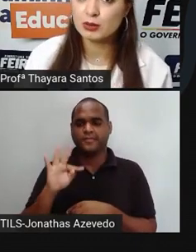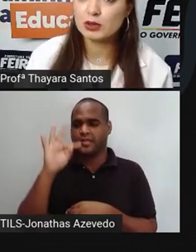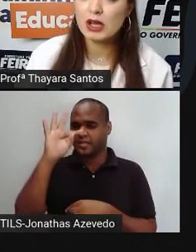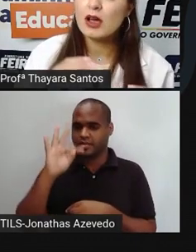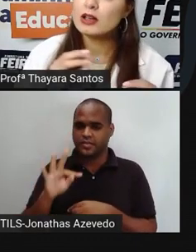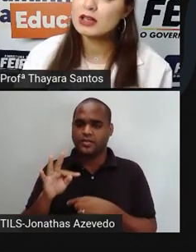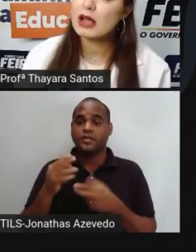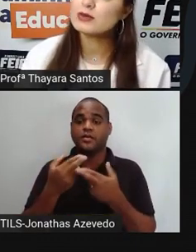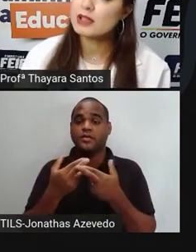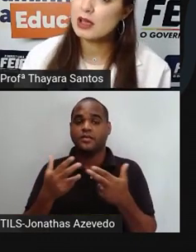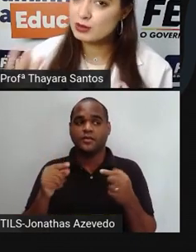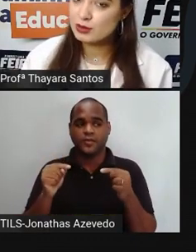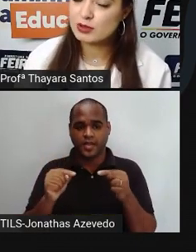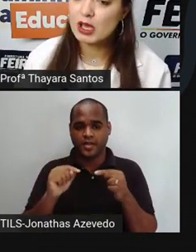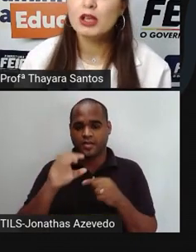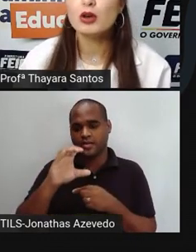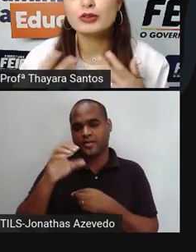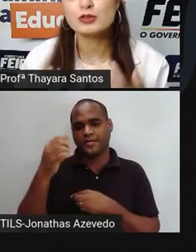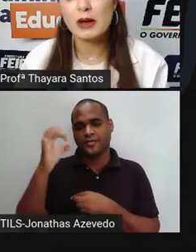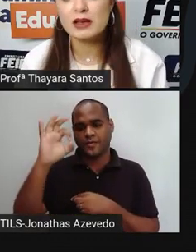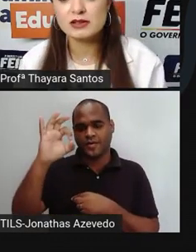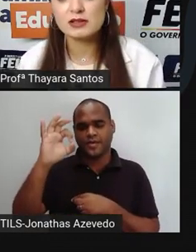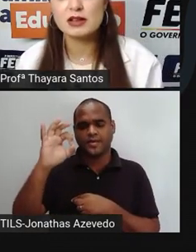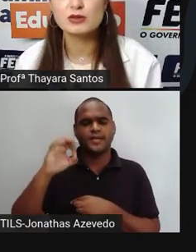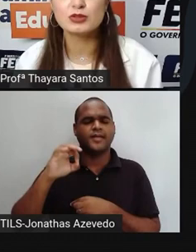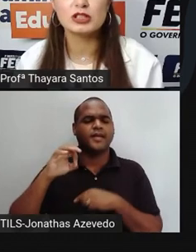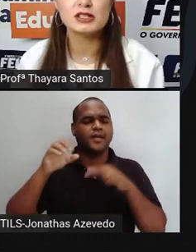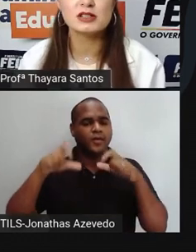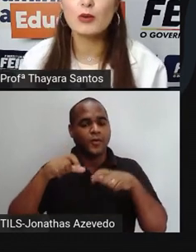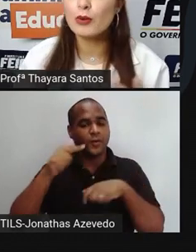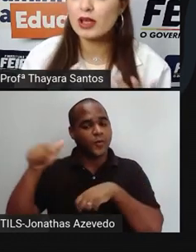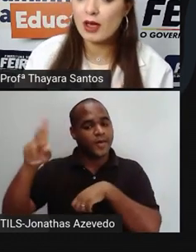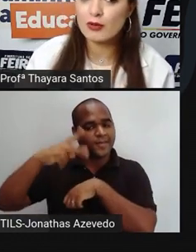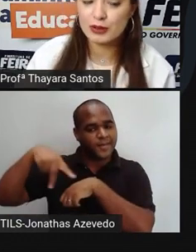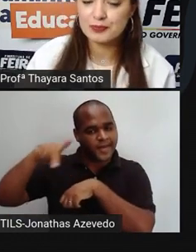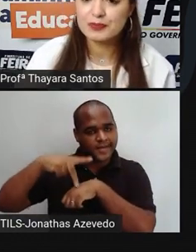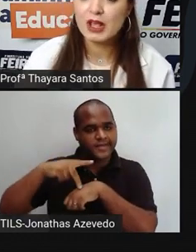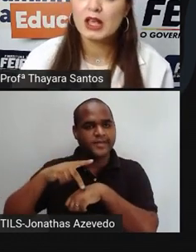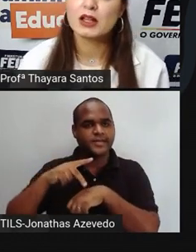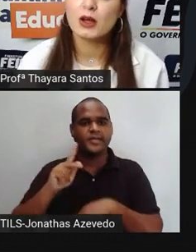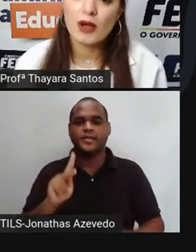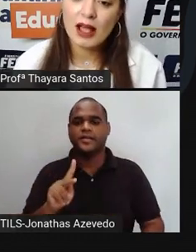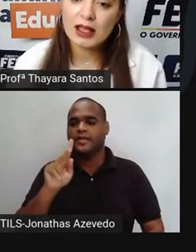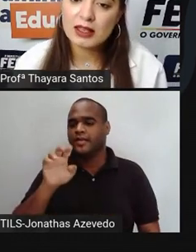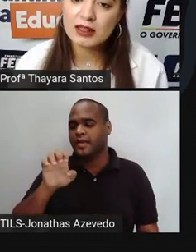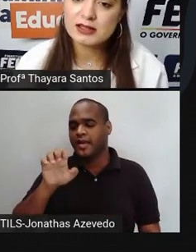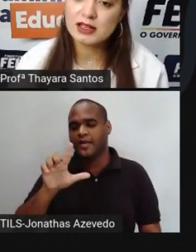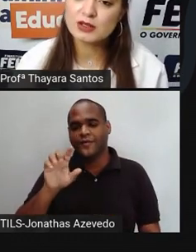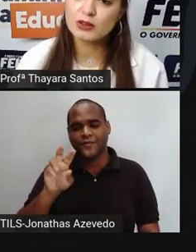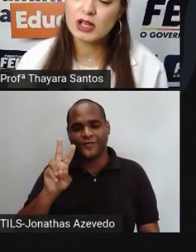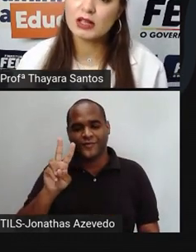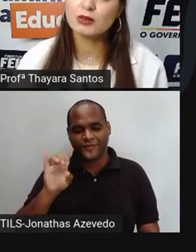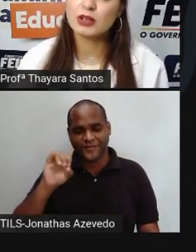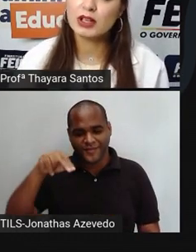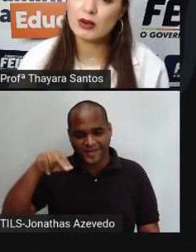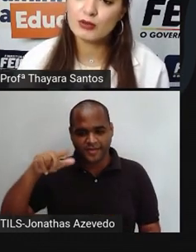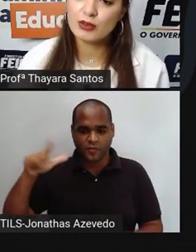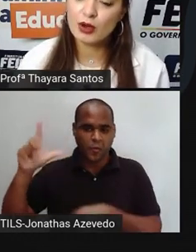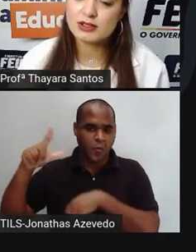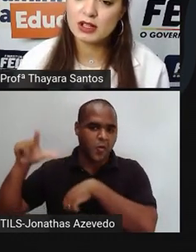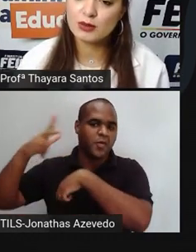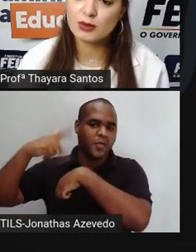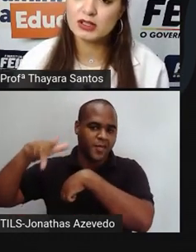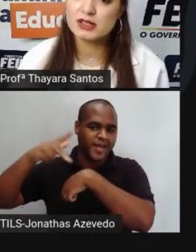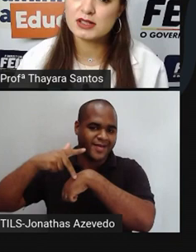temperatura, graus Celsius. Em outros países, eles utilizam Kelvin. Então, aqui está selecionado Kelvin,